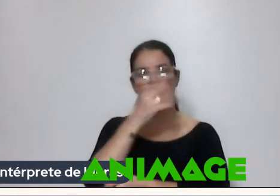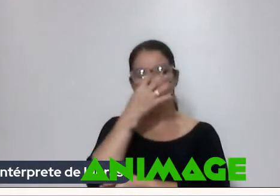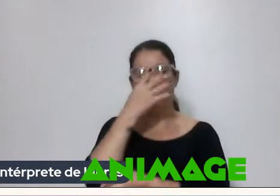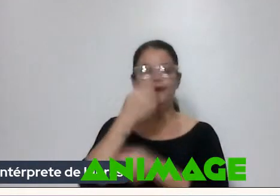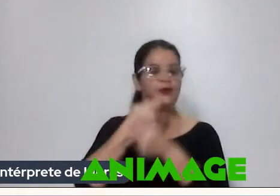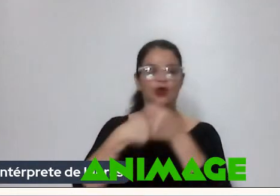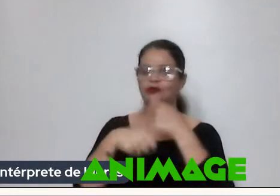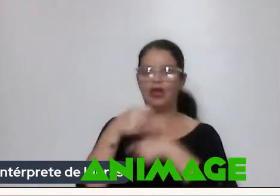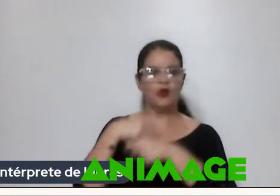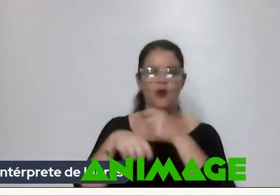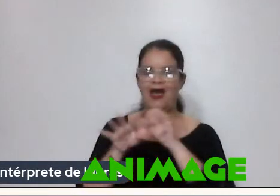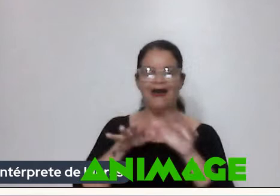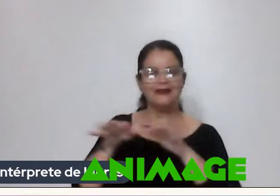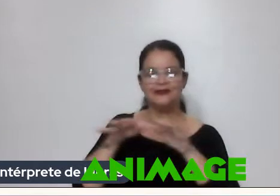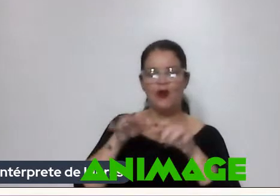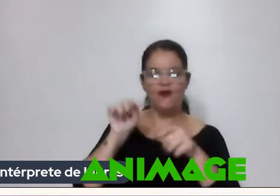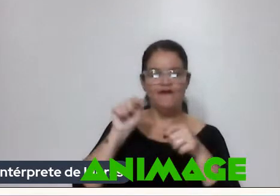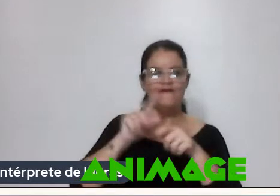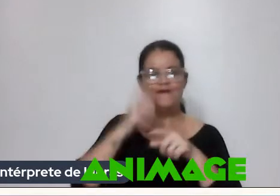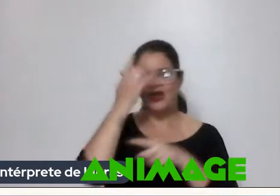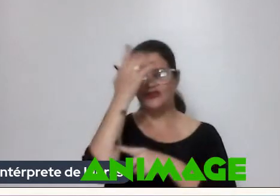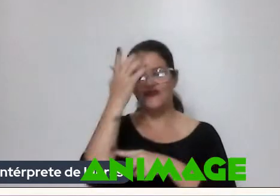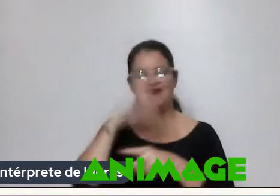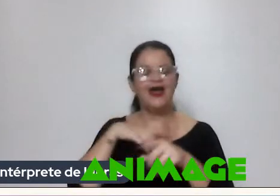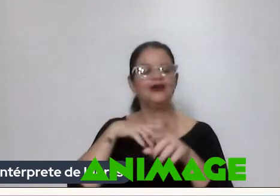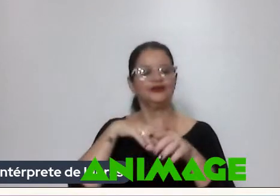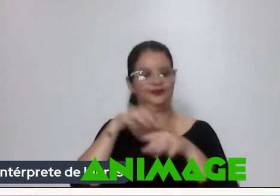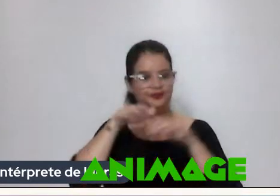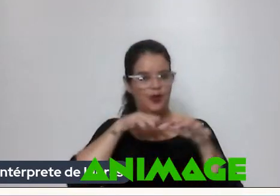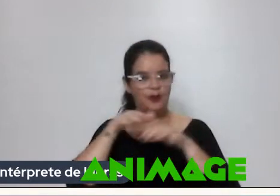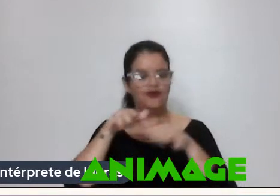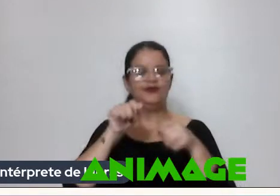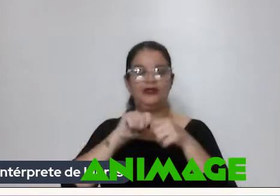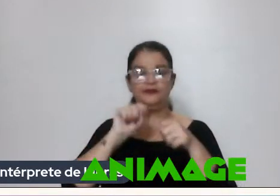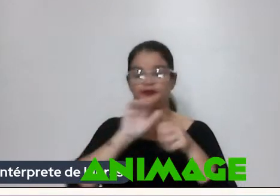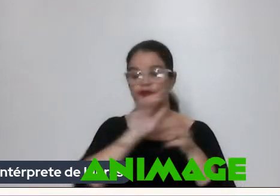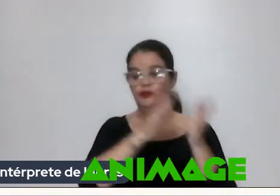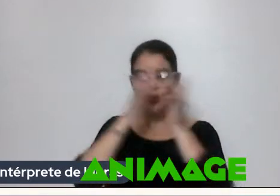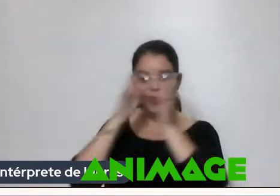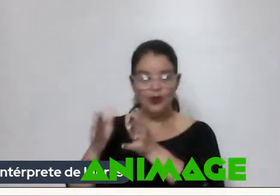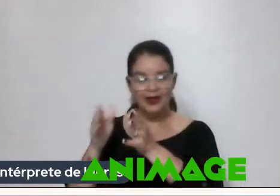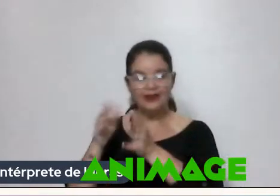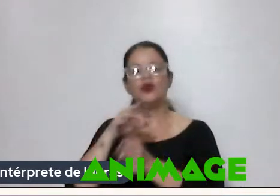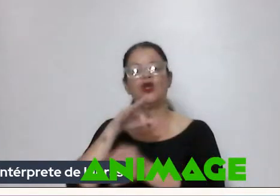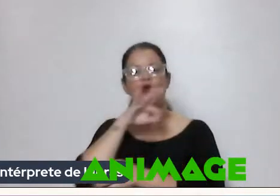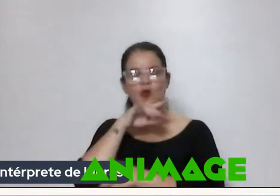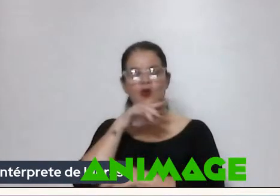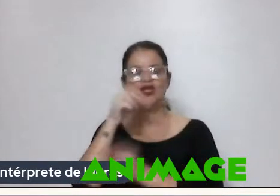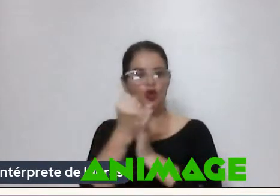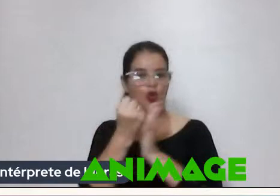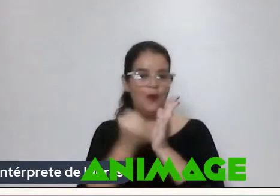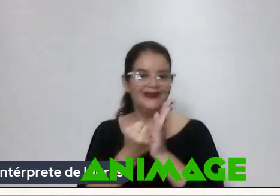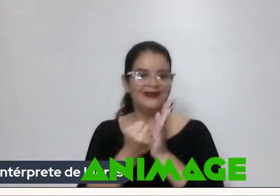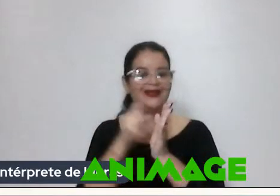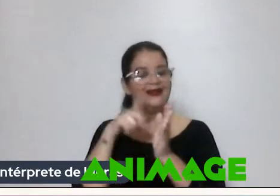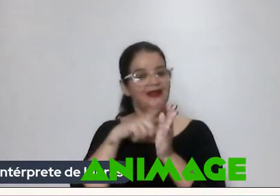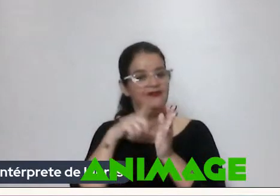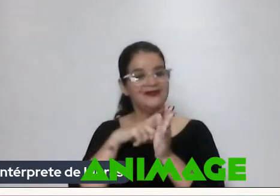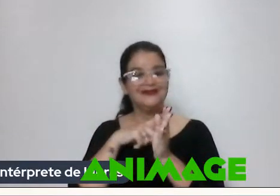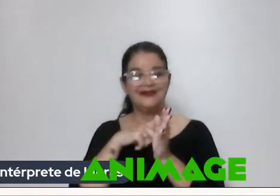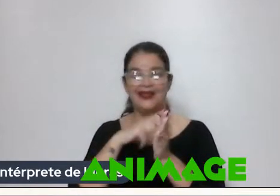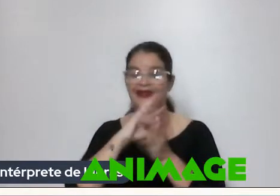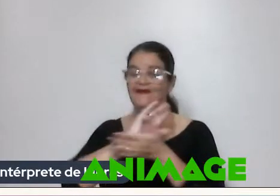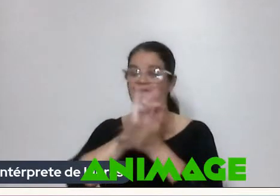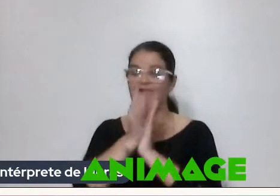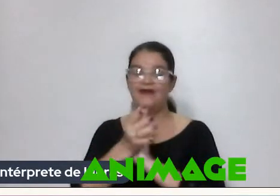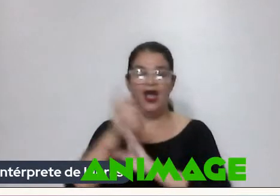É mais fácil De animar Rende mais animação Por outro lado O lado ruim Do documentário É que você tem Uma porrada De horas